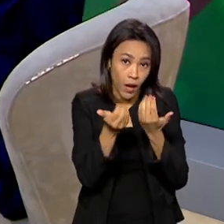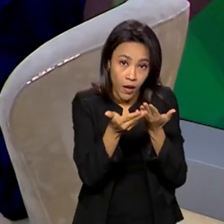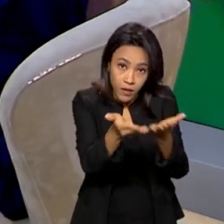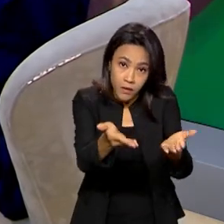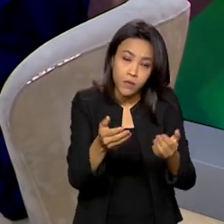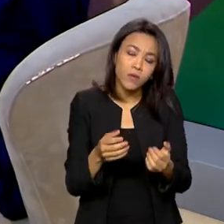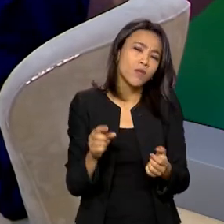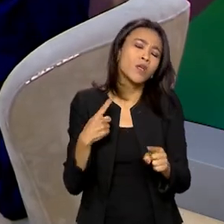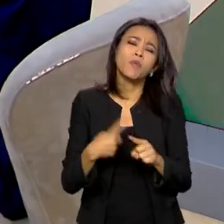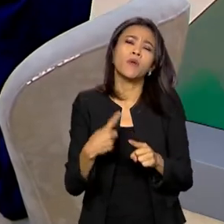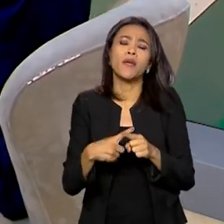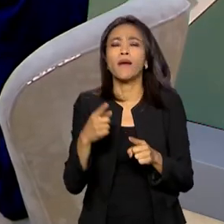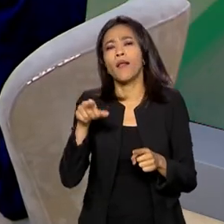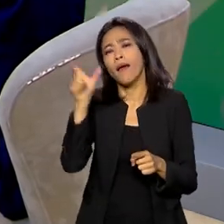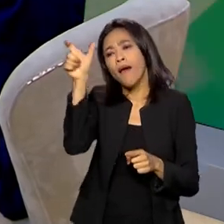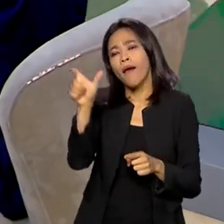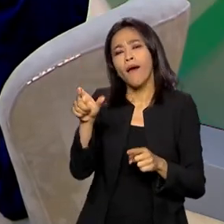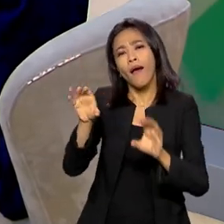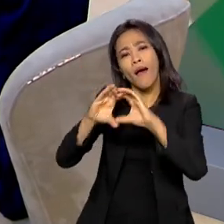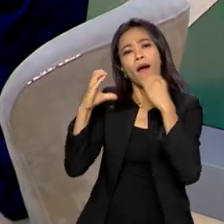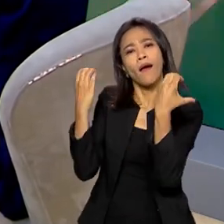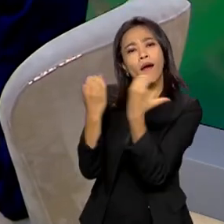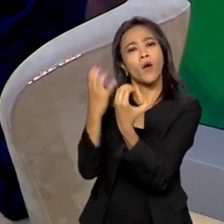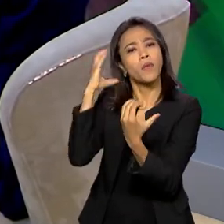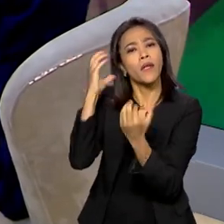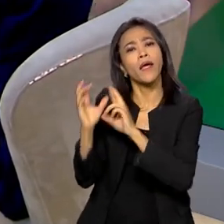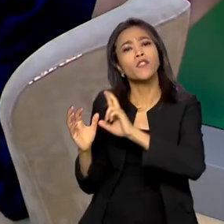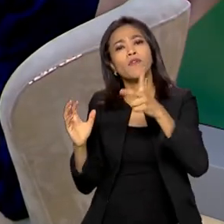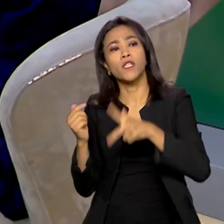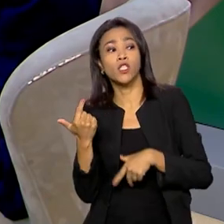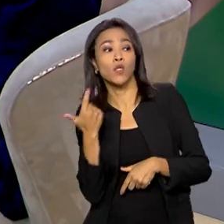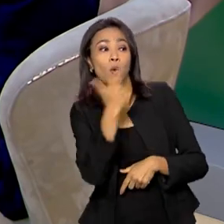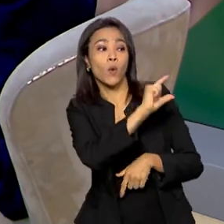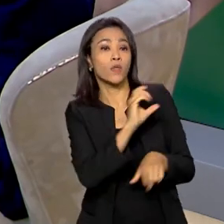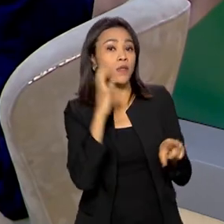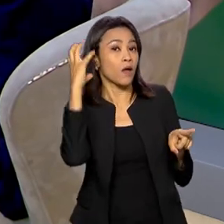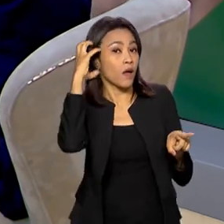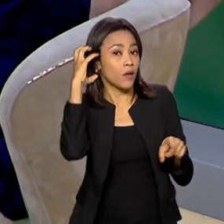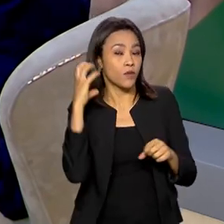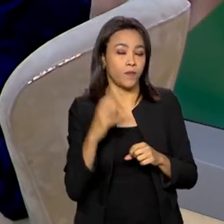difere dos outros tipos de rádio. Isso. A rádio